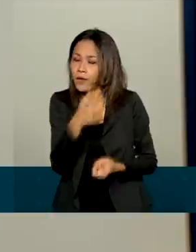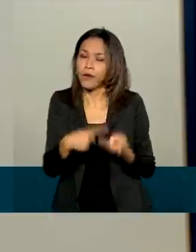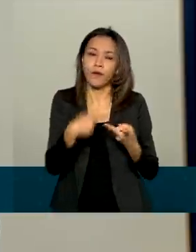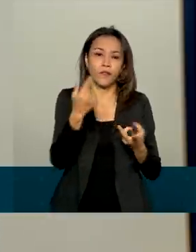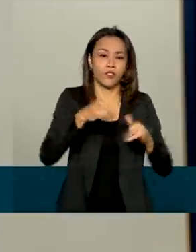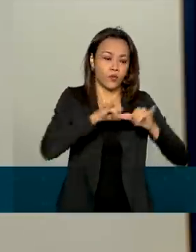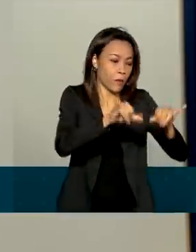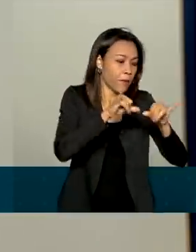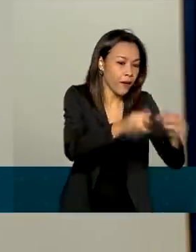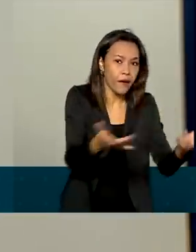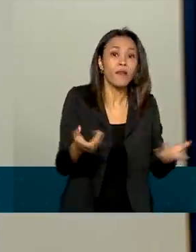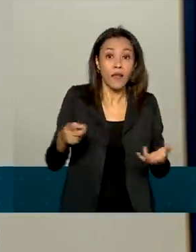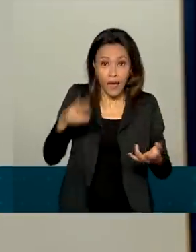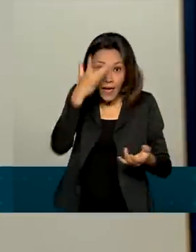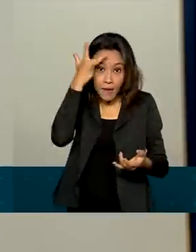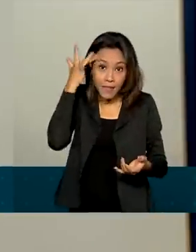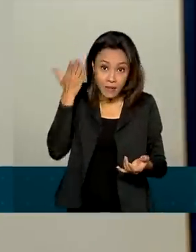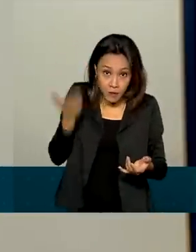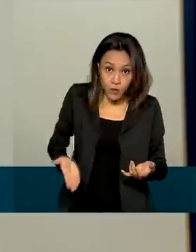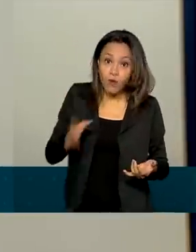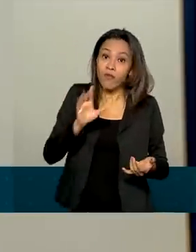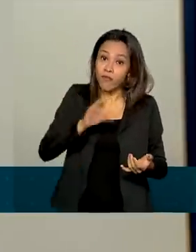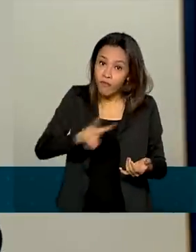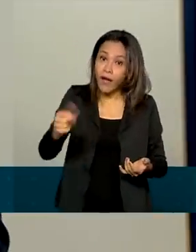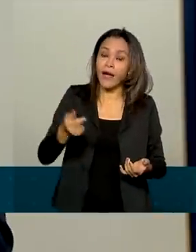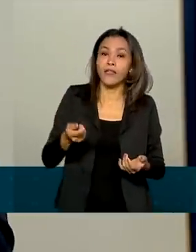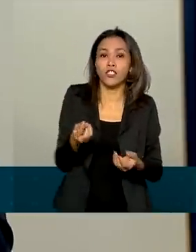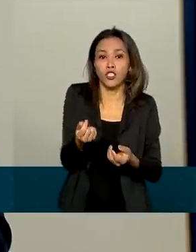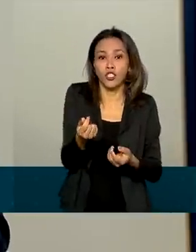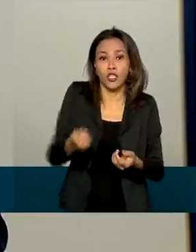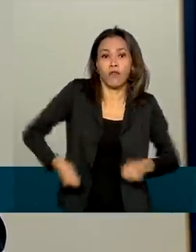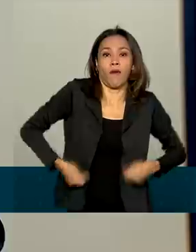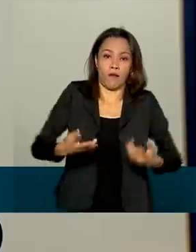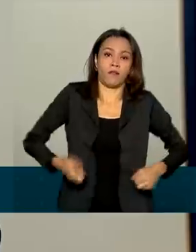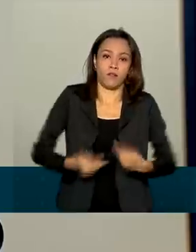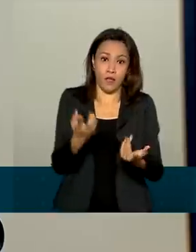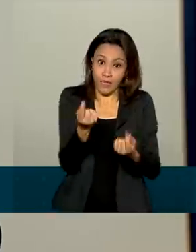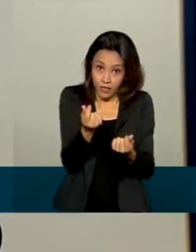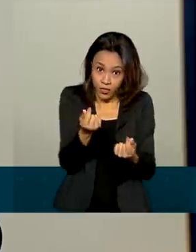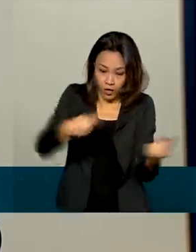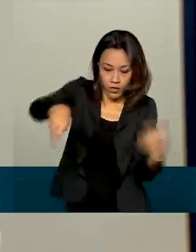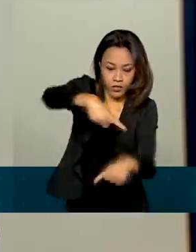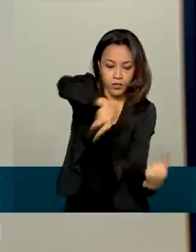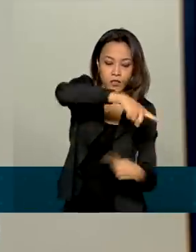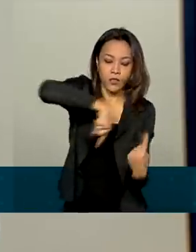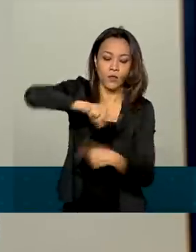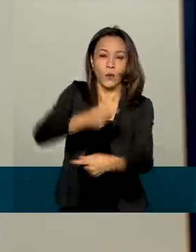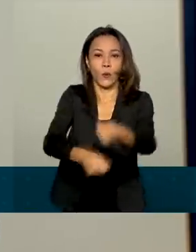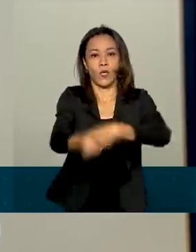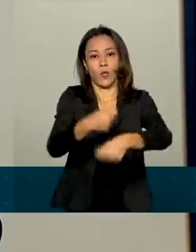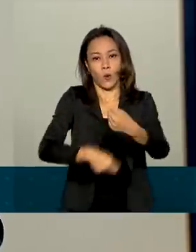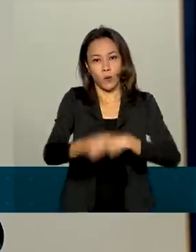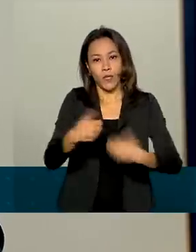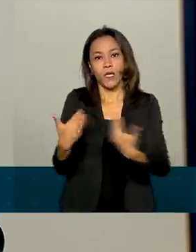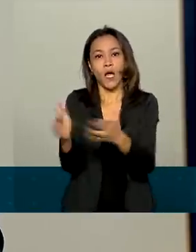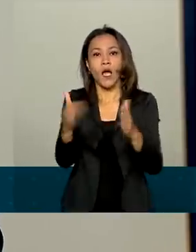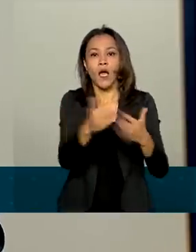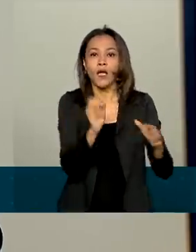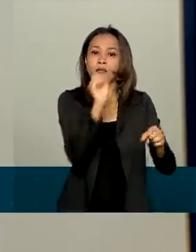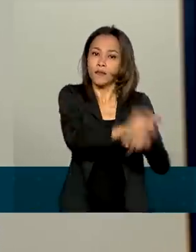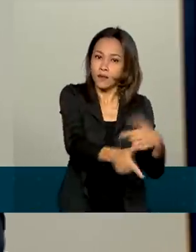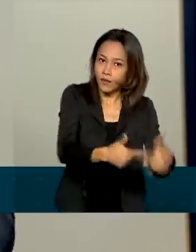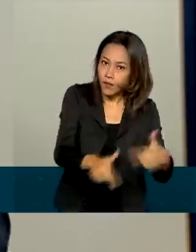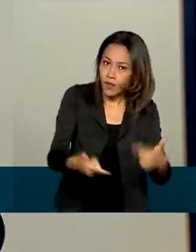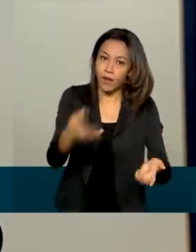mercearia, onde for. E com isso, esse recurso circula em toda a economia, gerando emprego e gerando